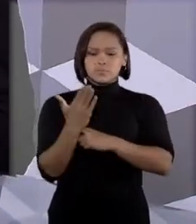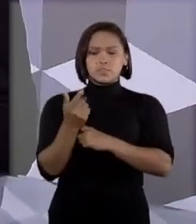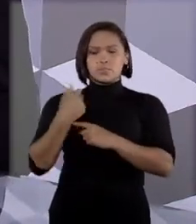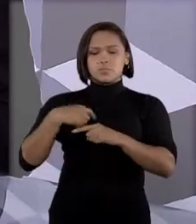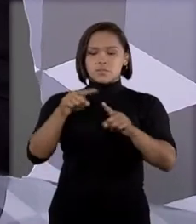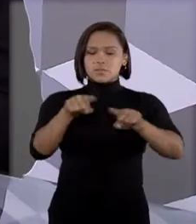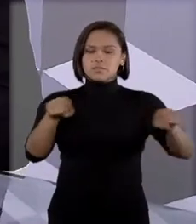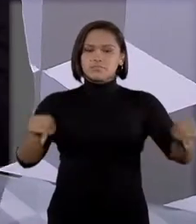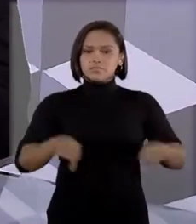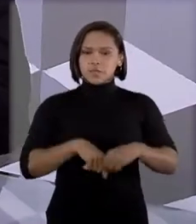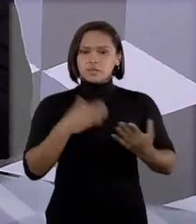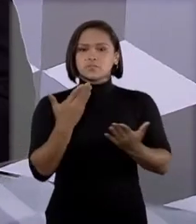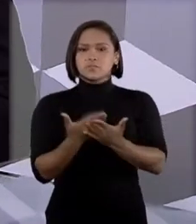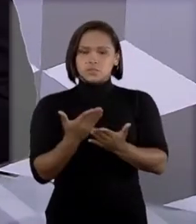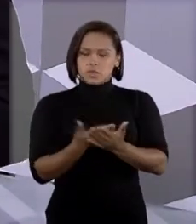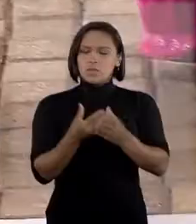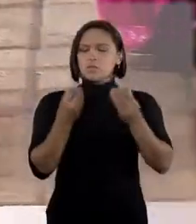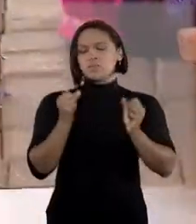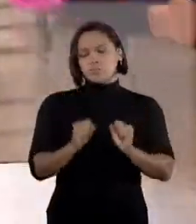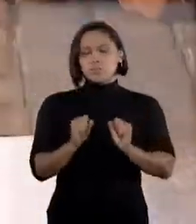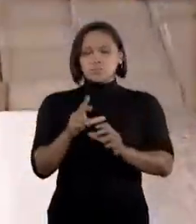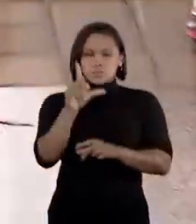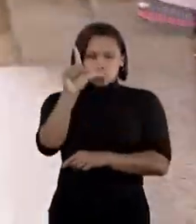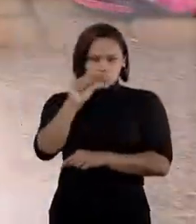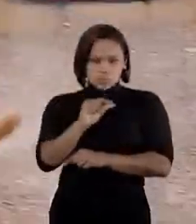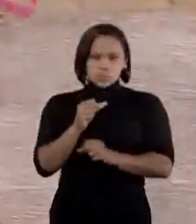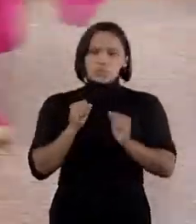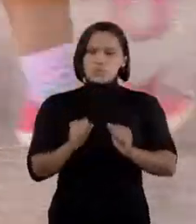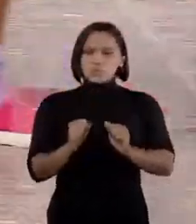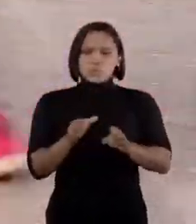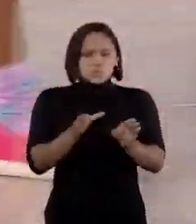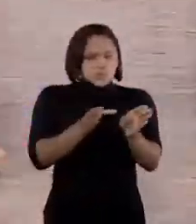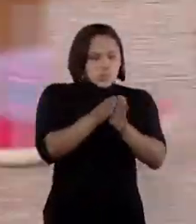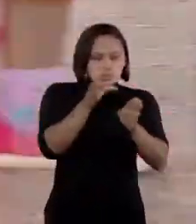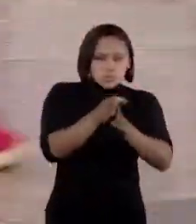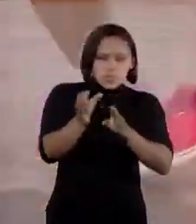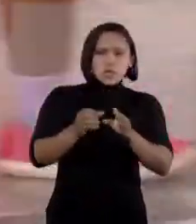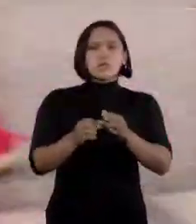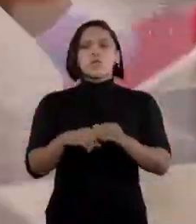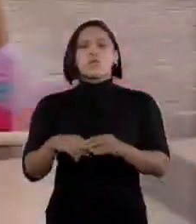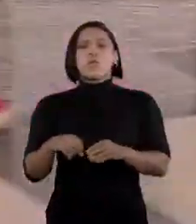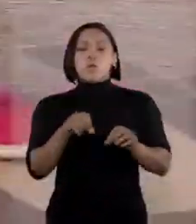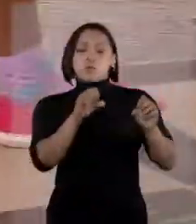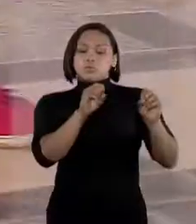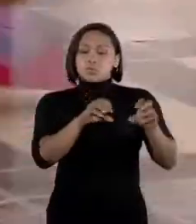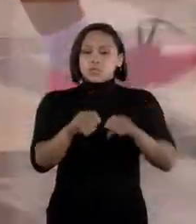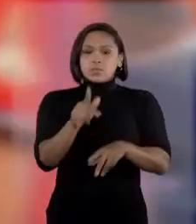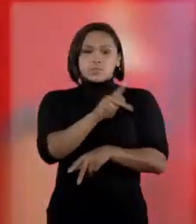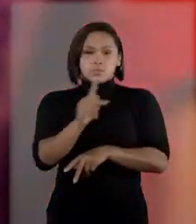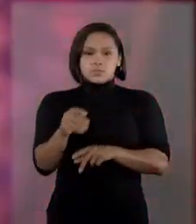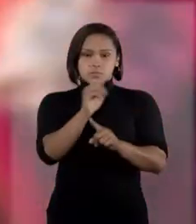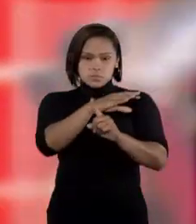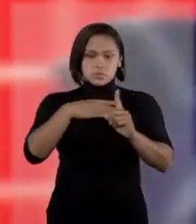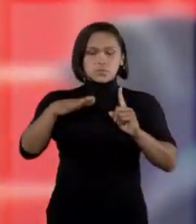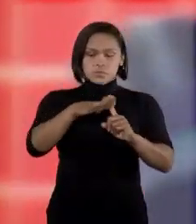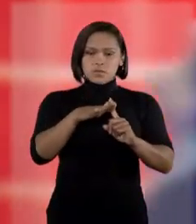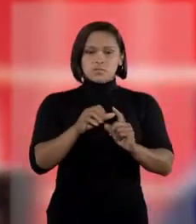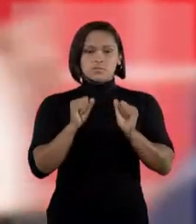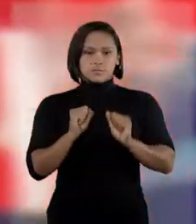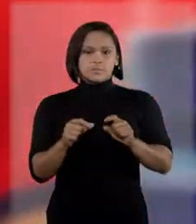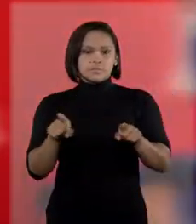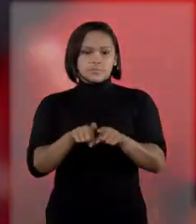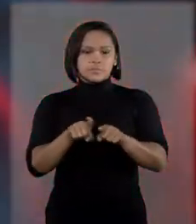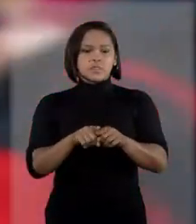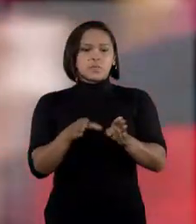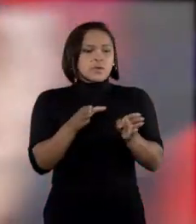classes, que podem ser reduzidas, podem ter a presença de um monitor ou de um educador social, e podem também ser